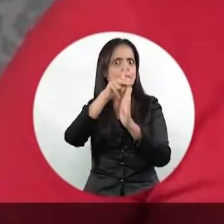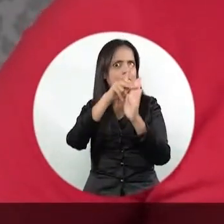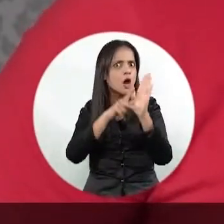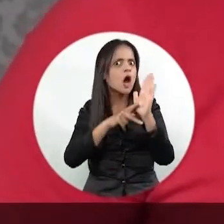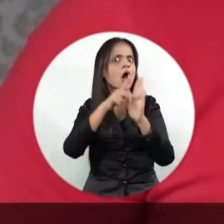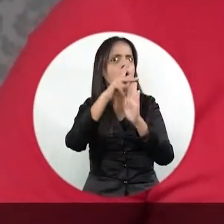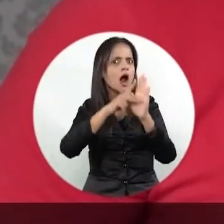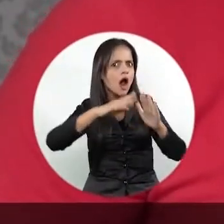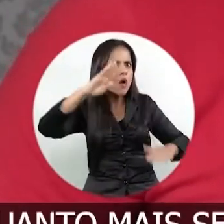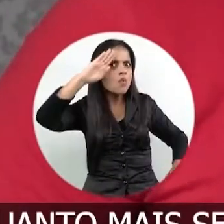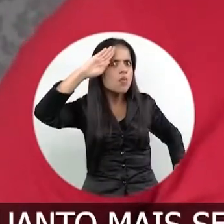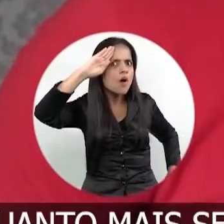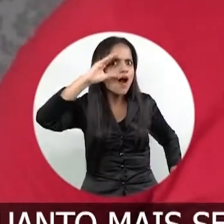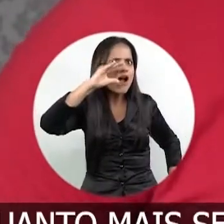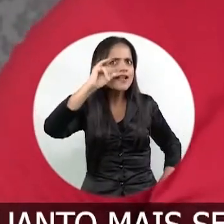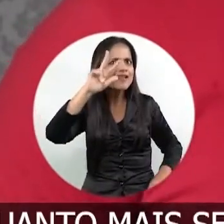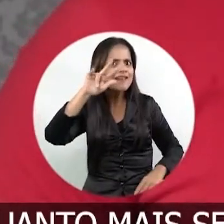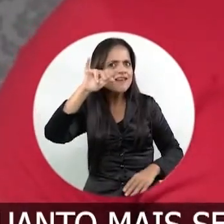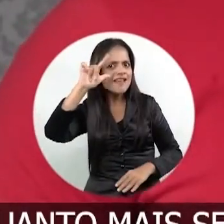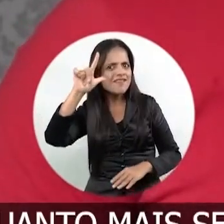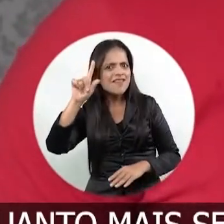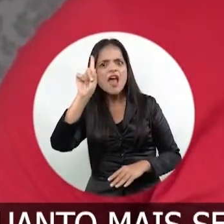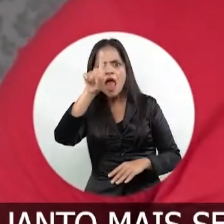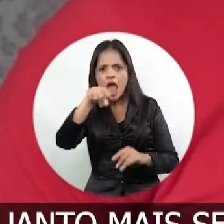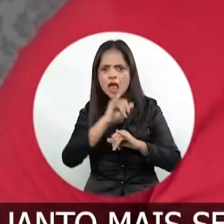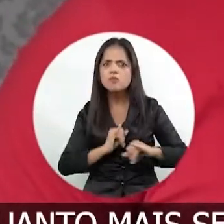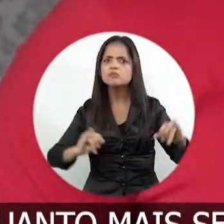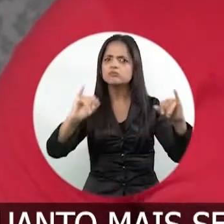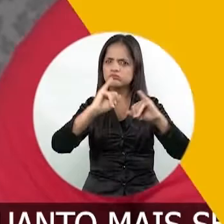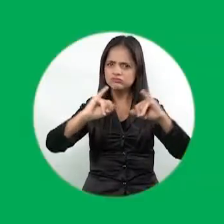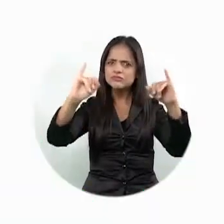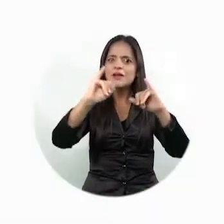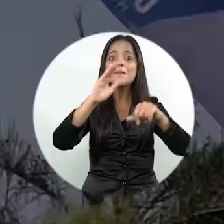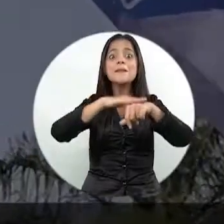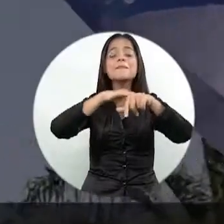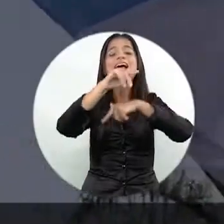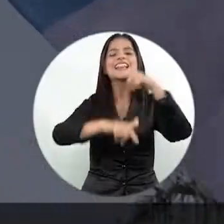é de extrema importância. Quanto mais segurança, melhor mais geração de empregos.